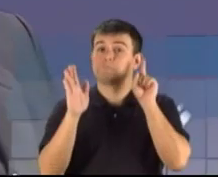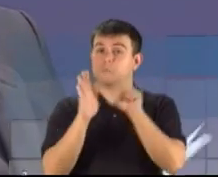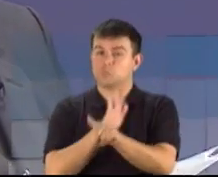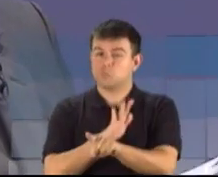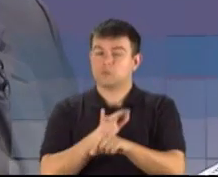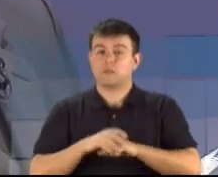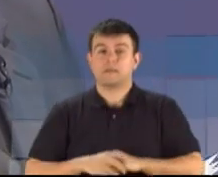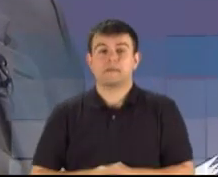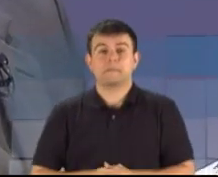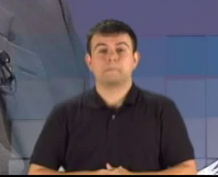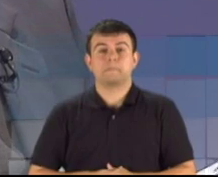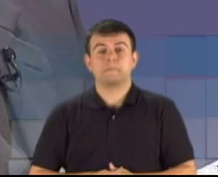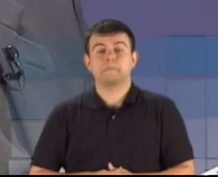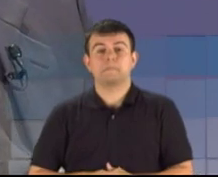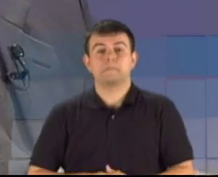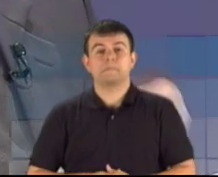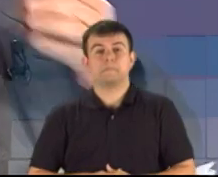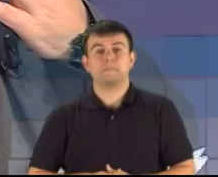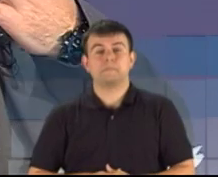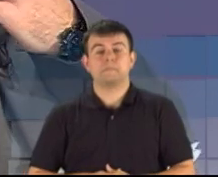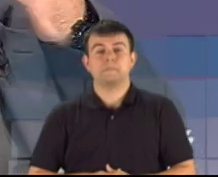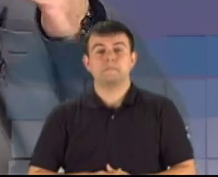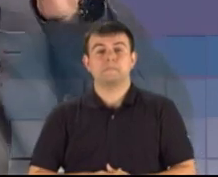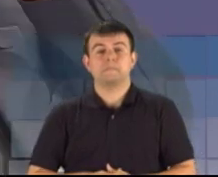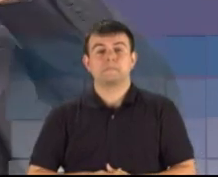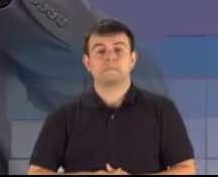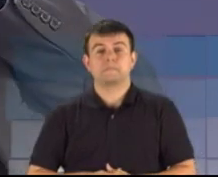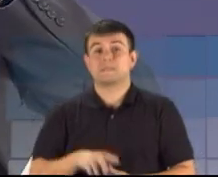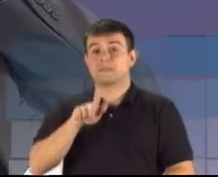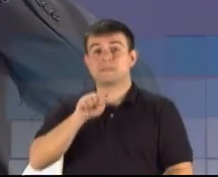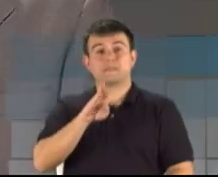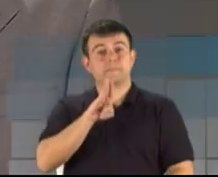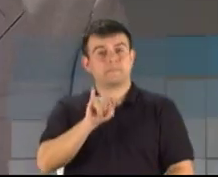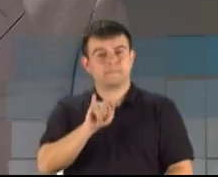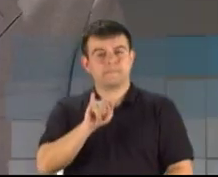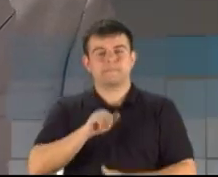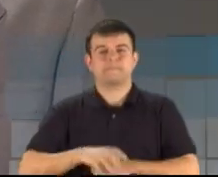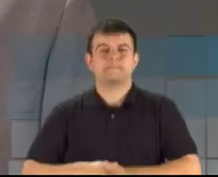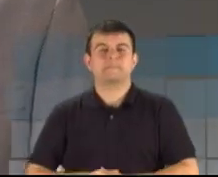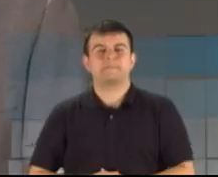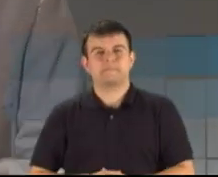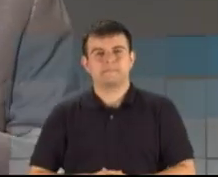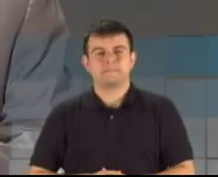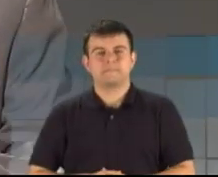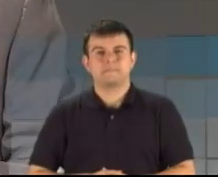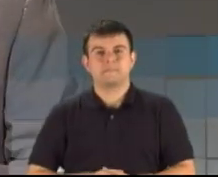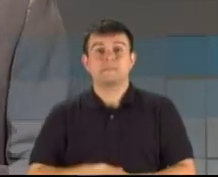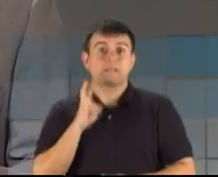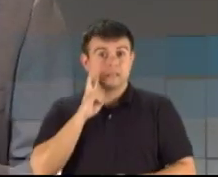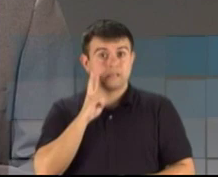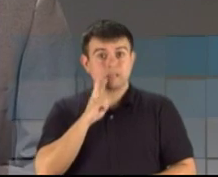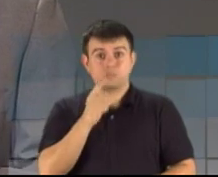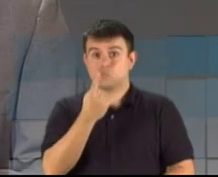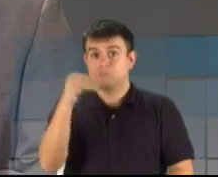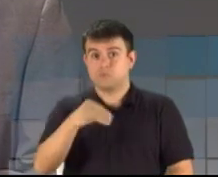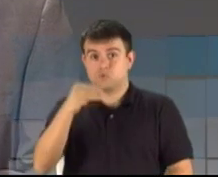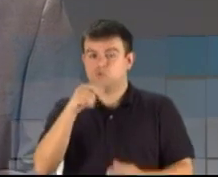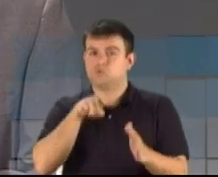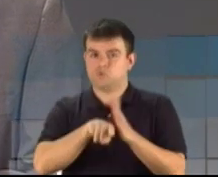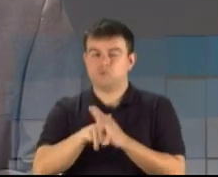para a Gabi. Candidato, lembrando, o senhor tem um minuto para a pergunta.